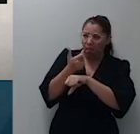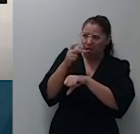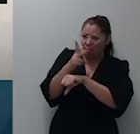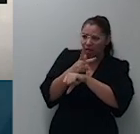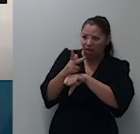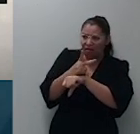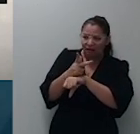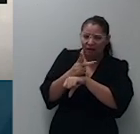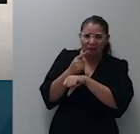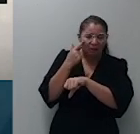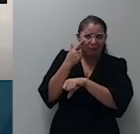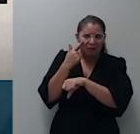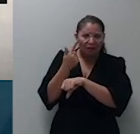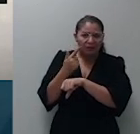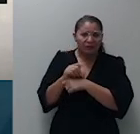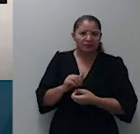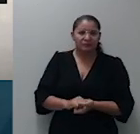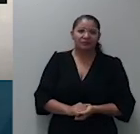Boa tarde.